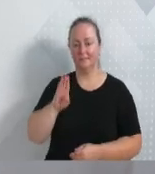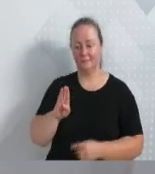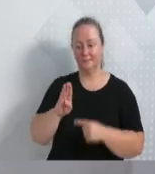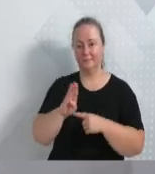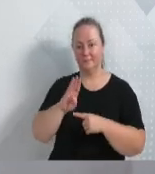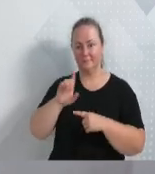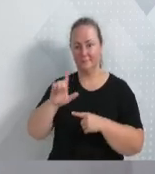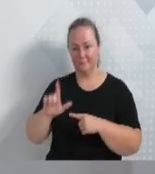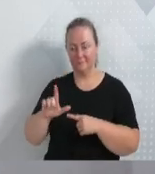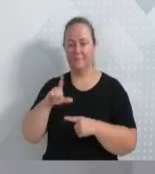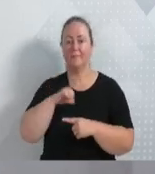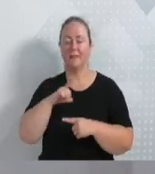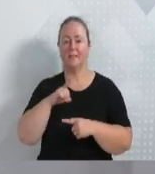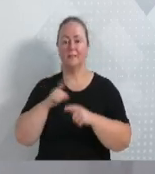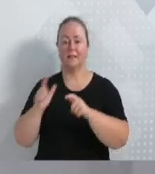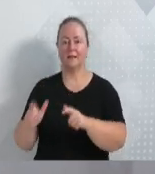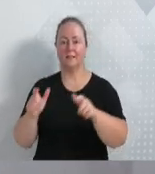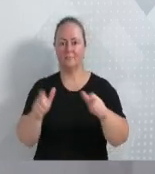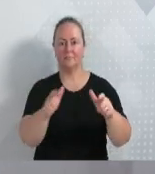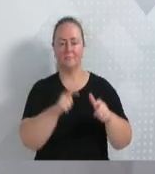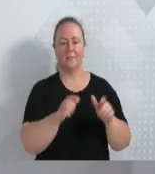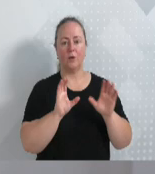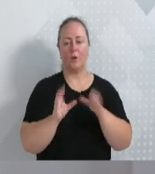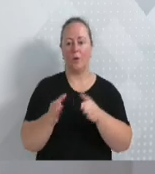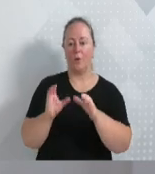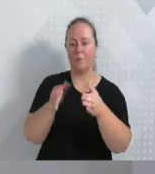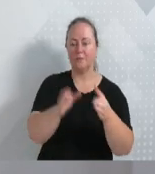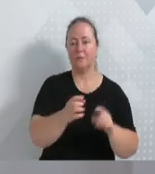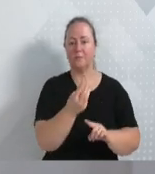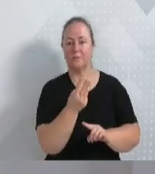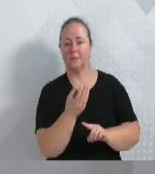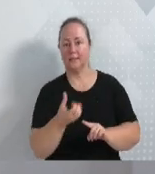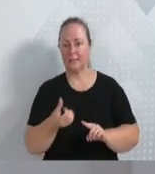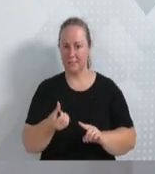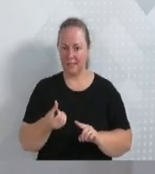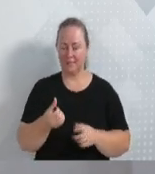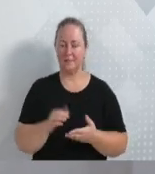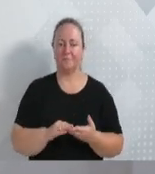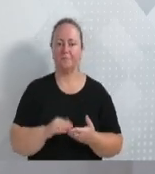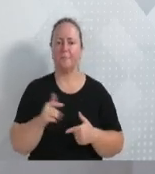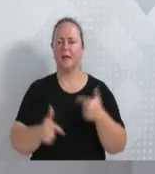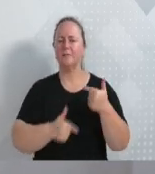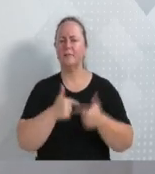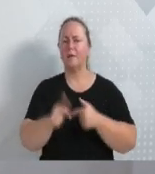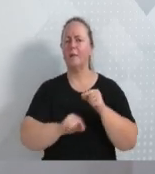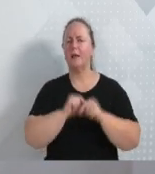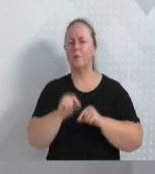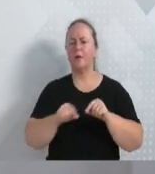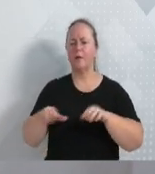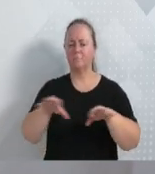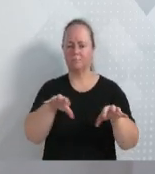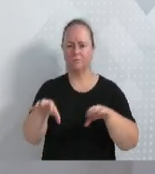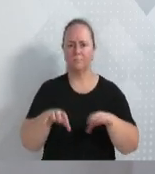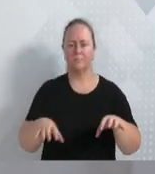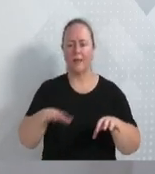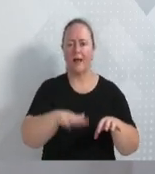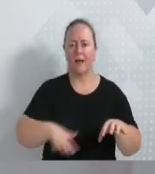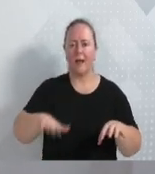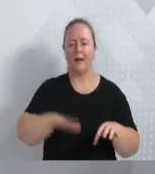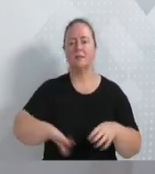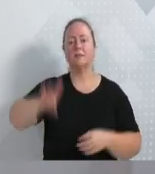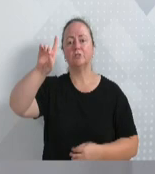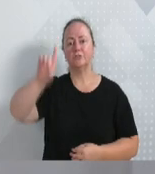possui 36 comissões temáticas. São comissões que trabalham nas mais diversas áreas do direito, áreas